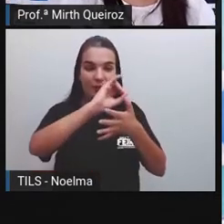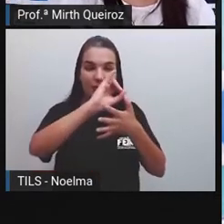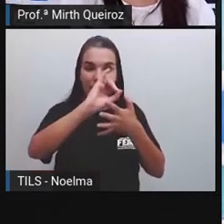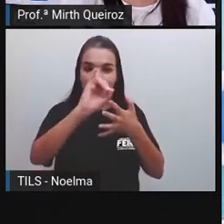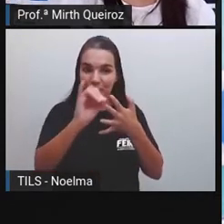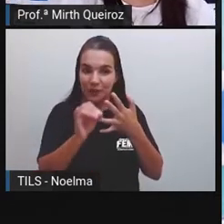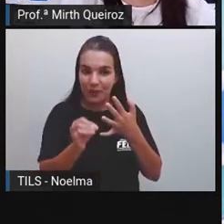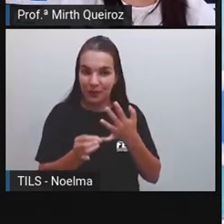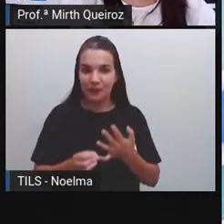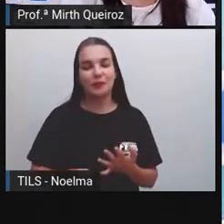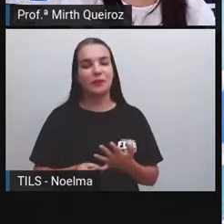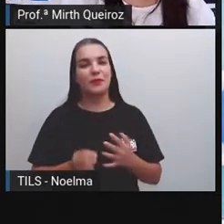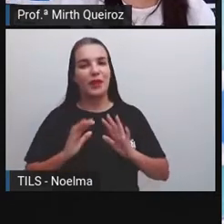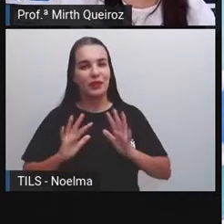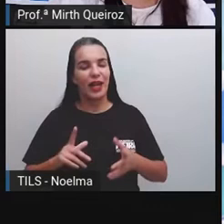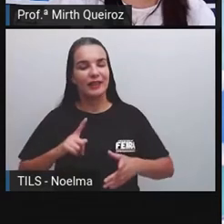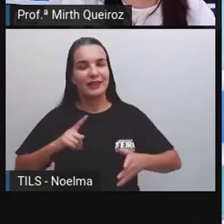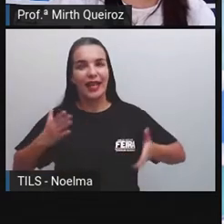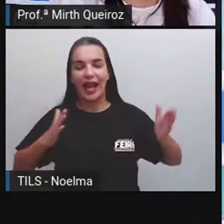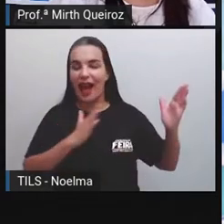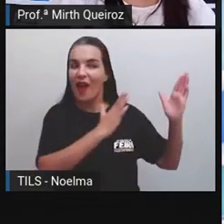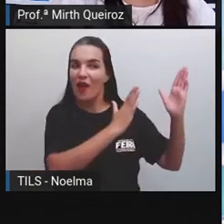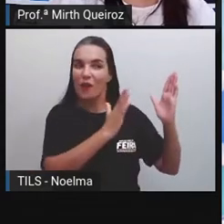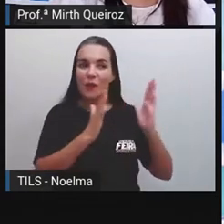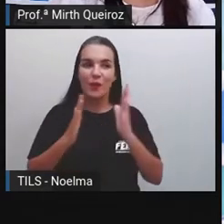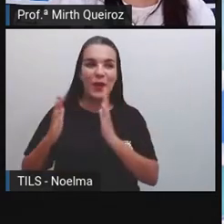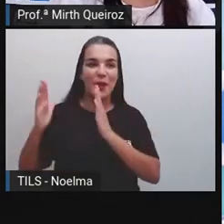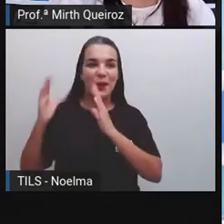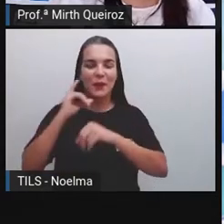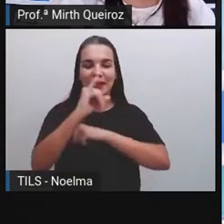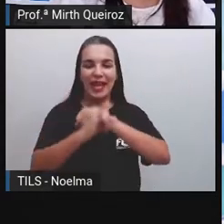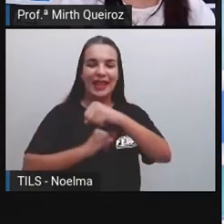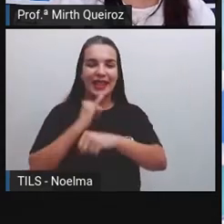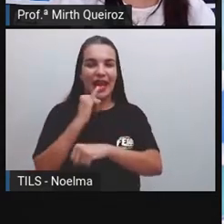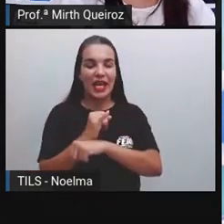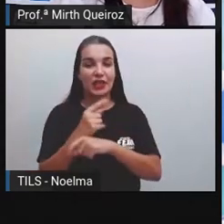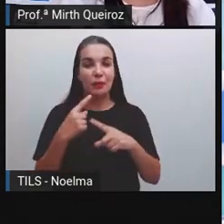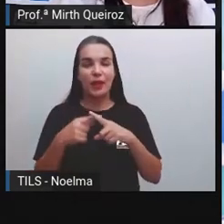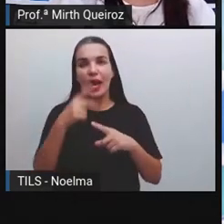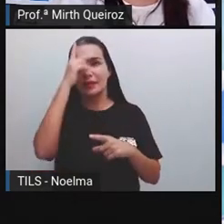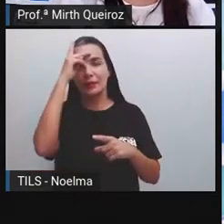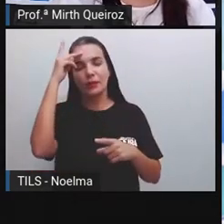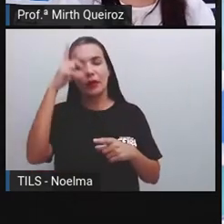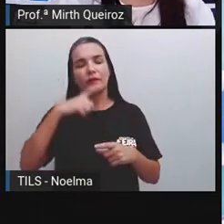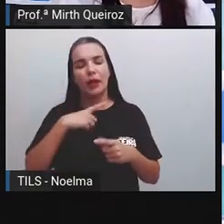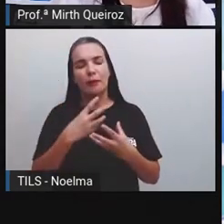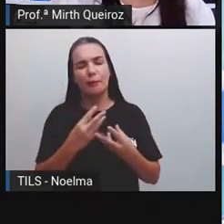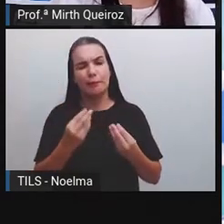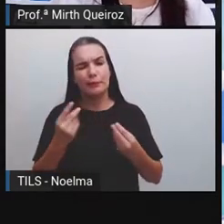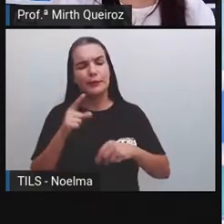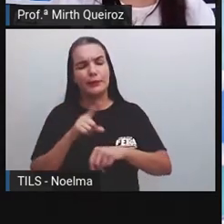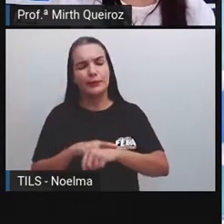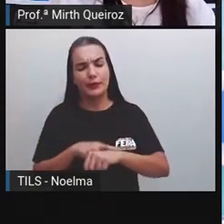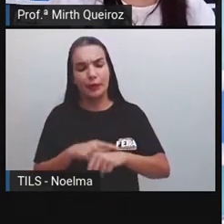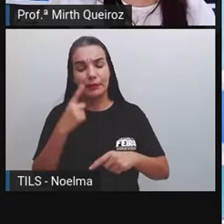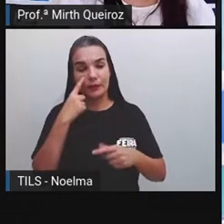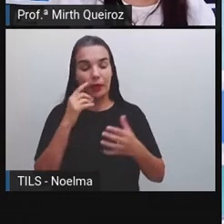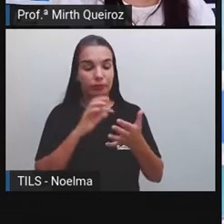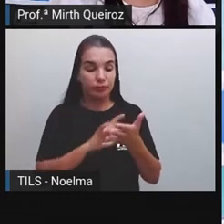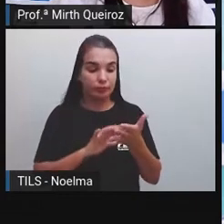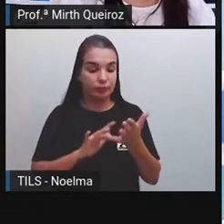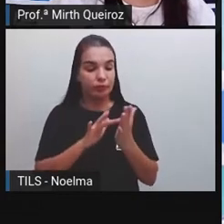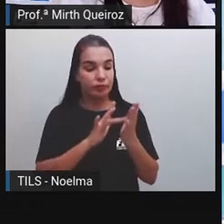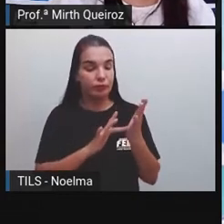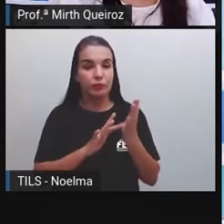era digital, estamos na era da internet, né? Então, as pessoas passam muito tempo aí nessas redes sociais, e a gente